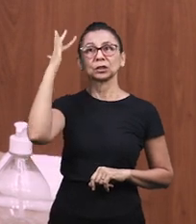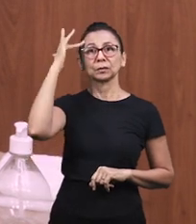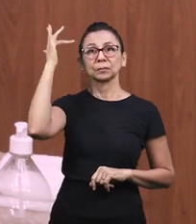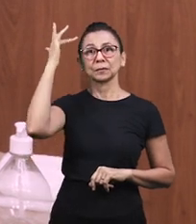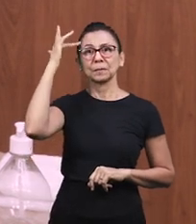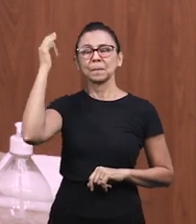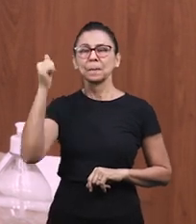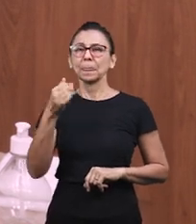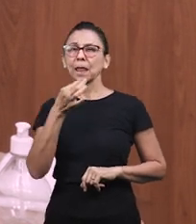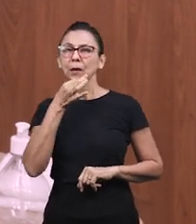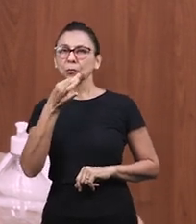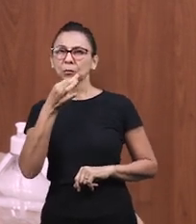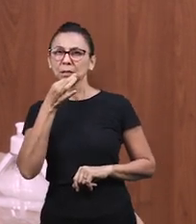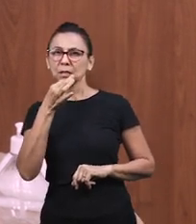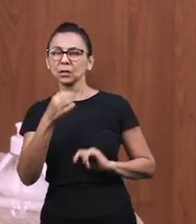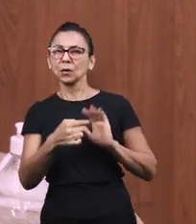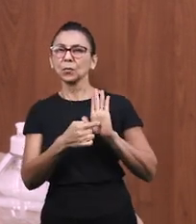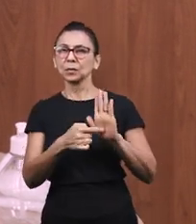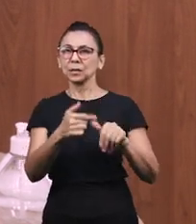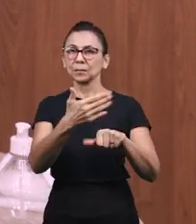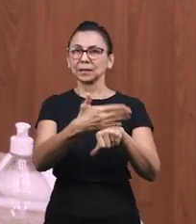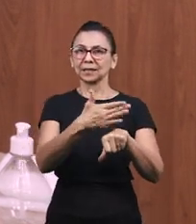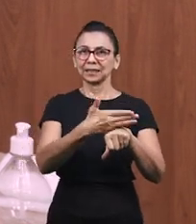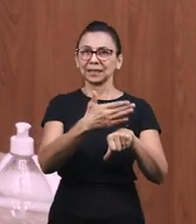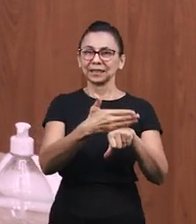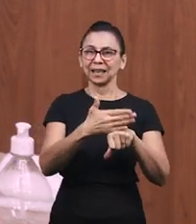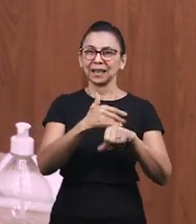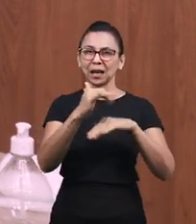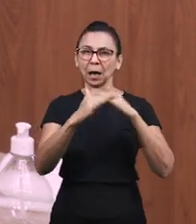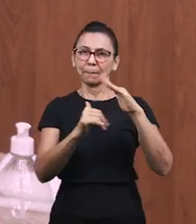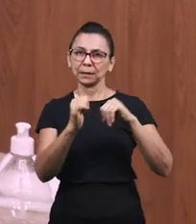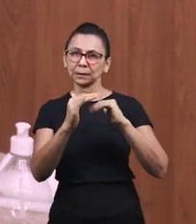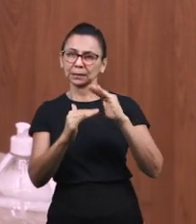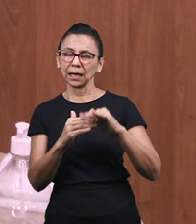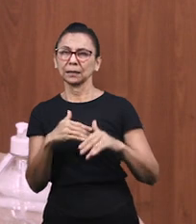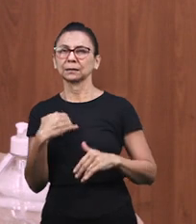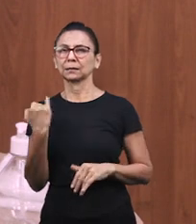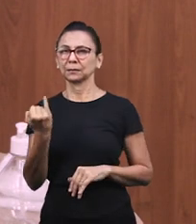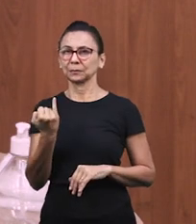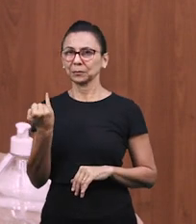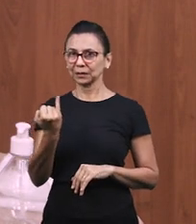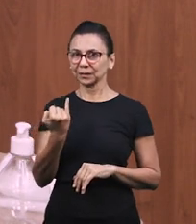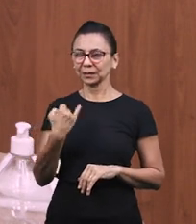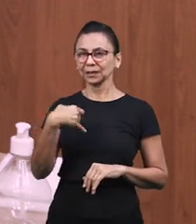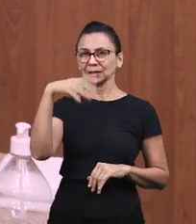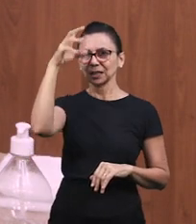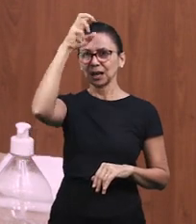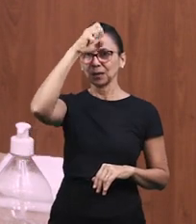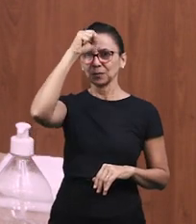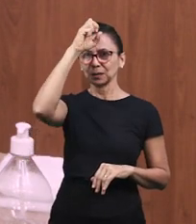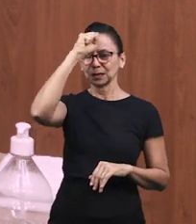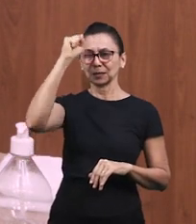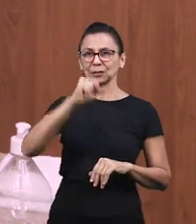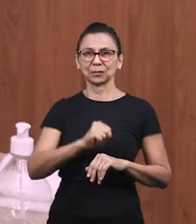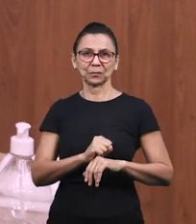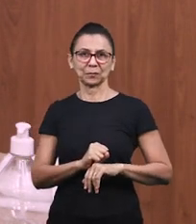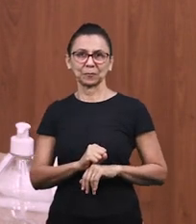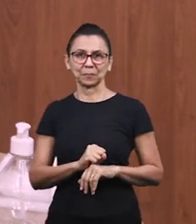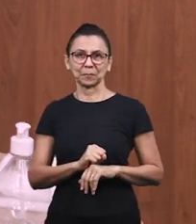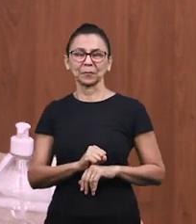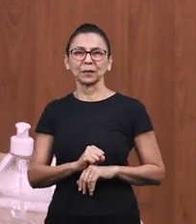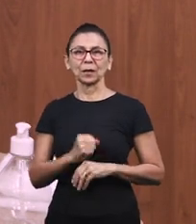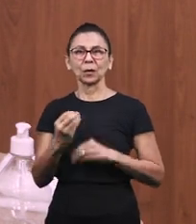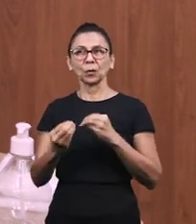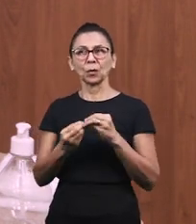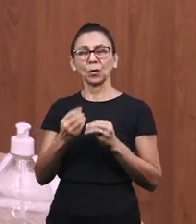algumas sugestões para o ensino e treino das habilidades. Uma dica importante é a aprendizagem por modelagem.